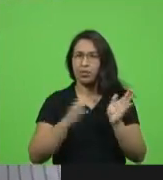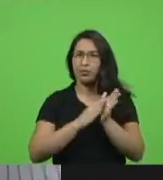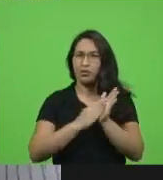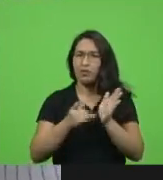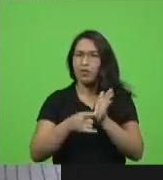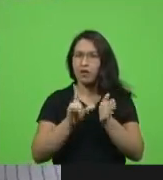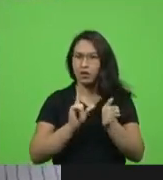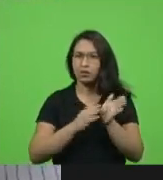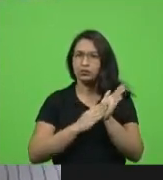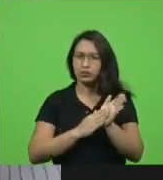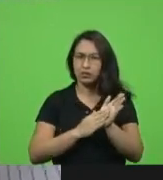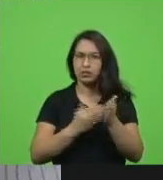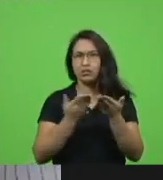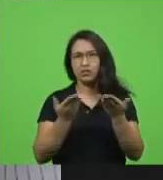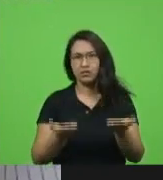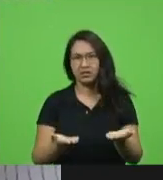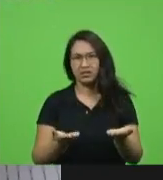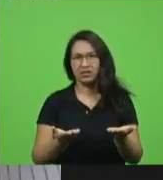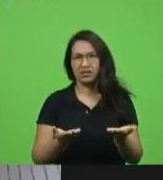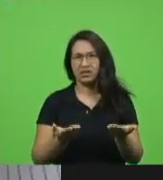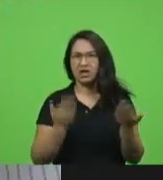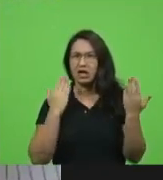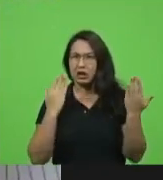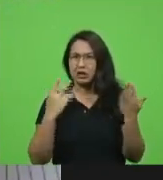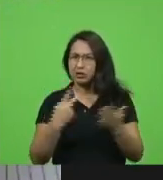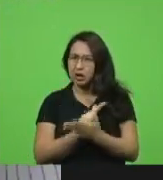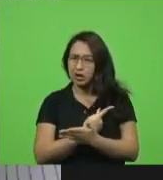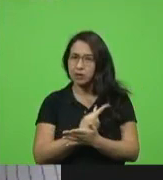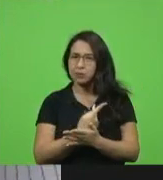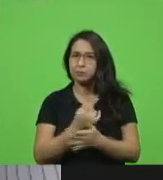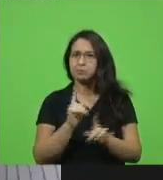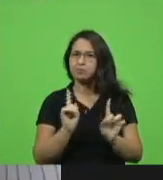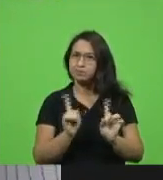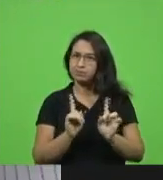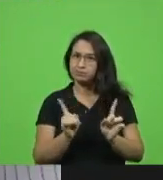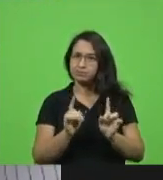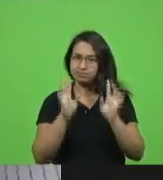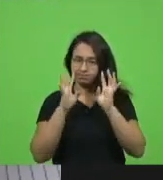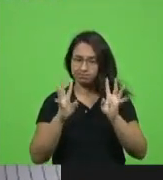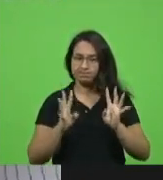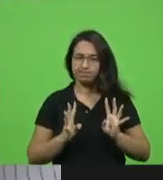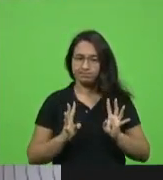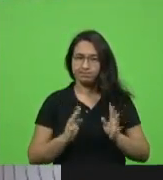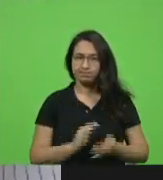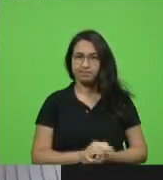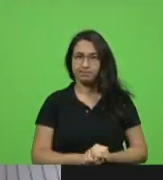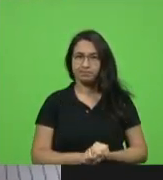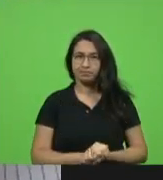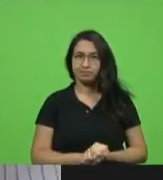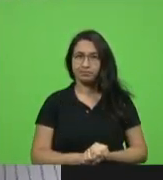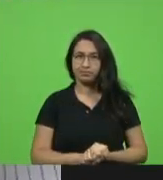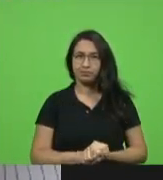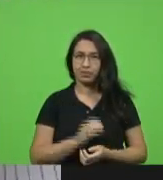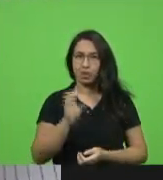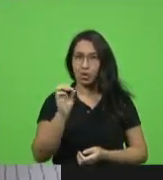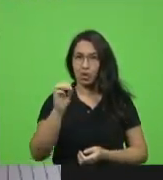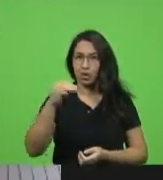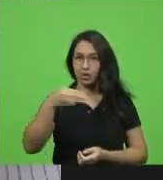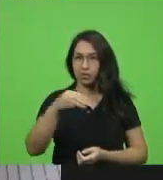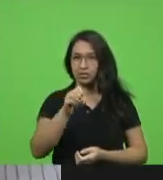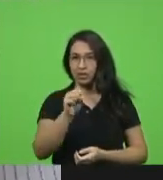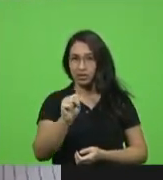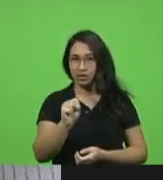não seja interpretado mal a organização mundial de saúde